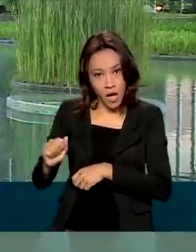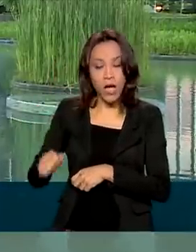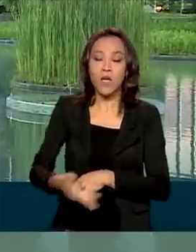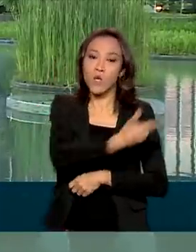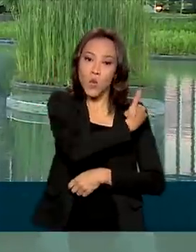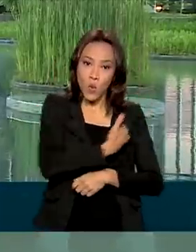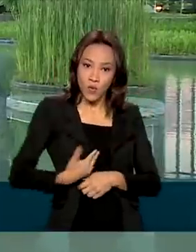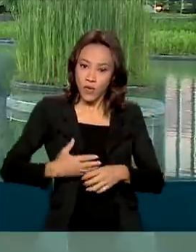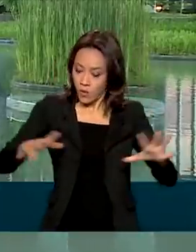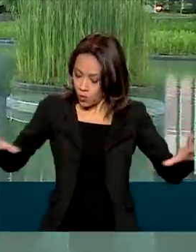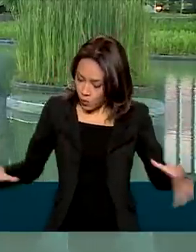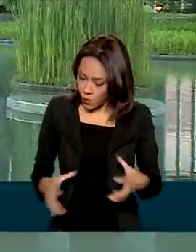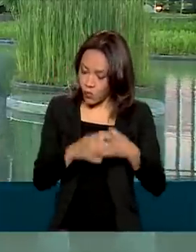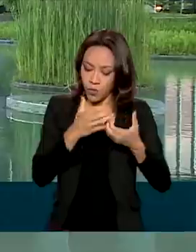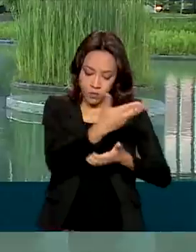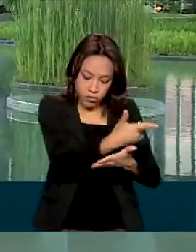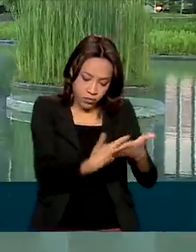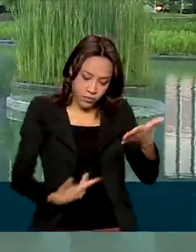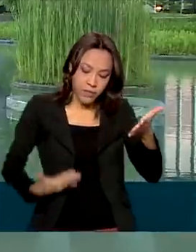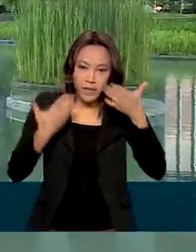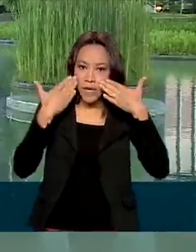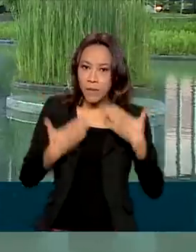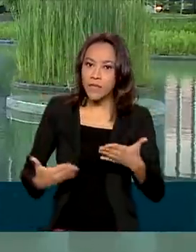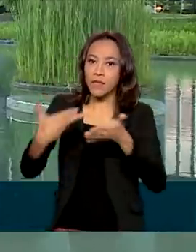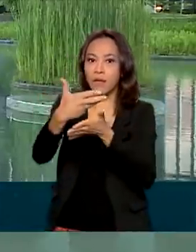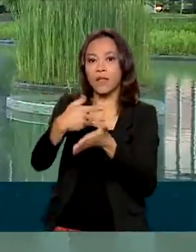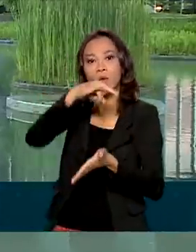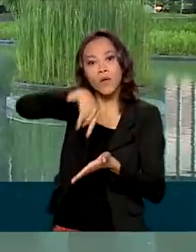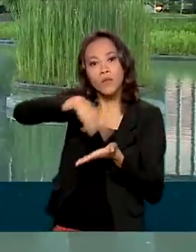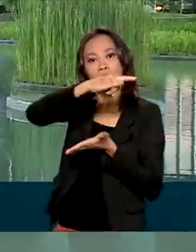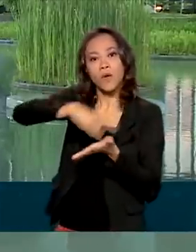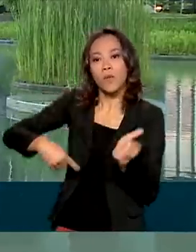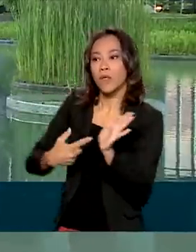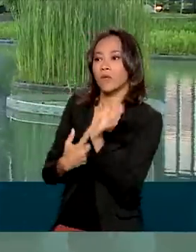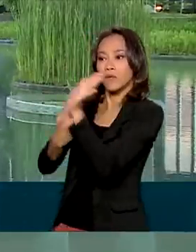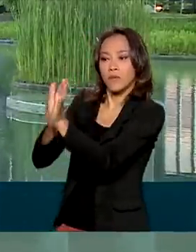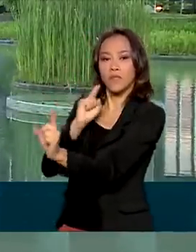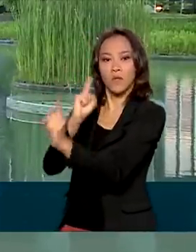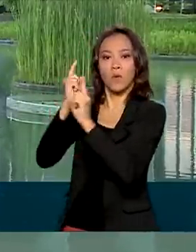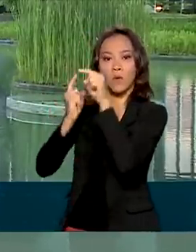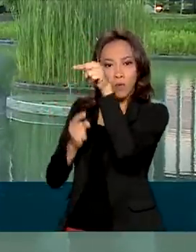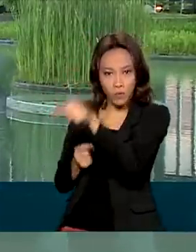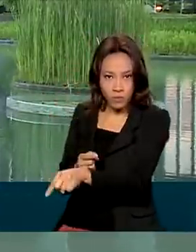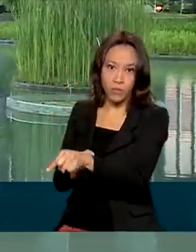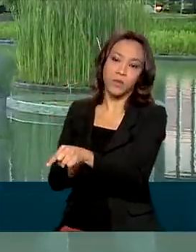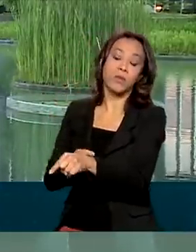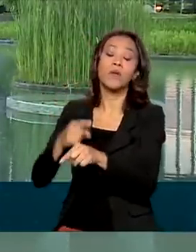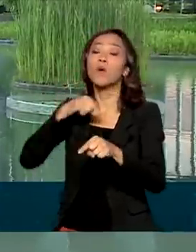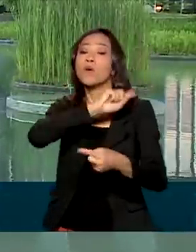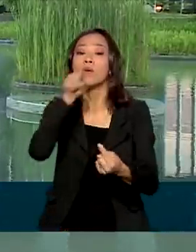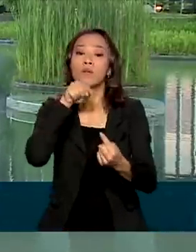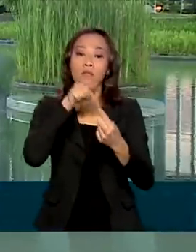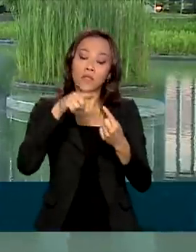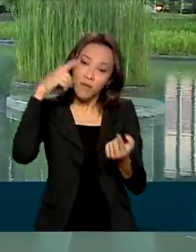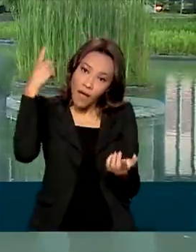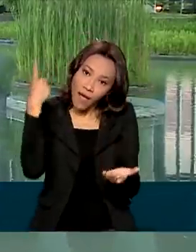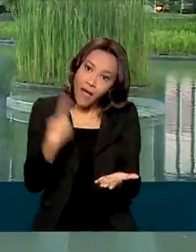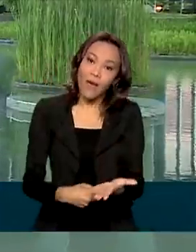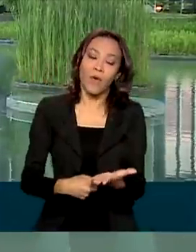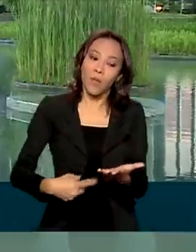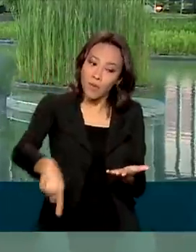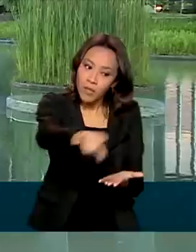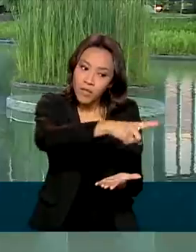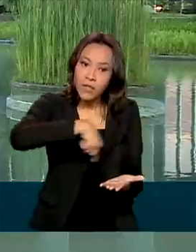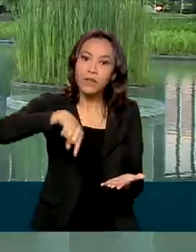também devem ser apresentados durante a COP26. A ideia é reafirmar o compromisso dos produtores